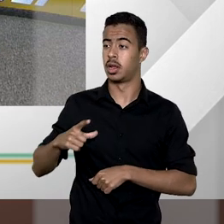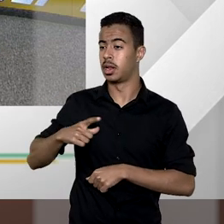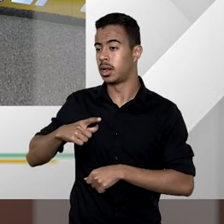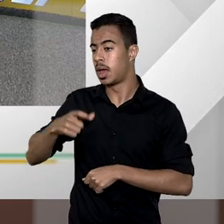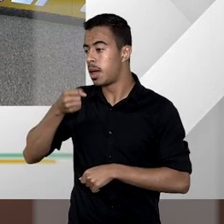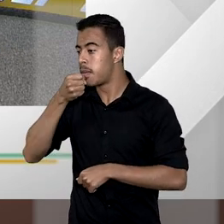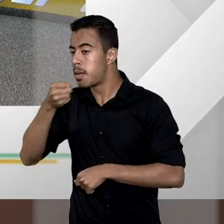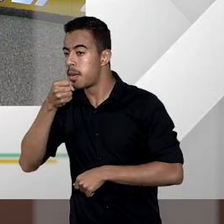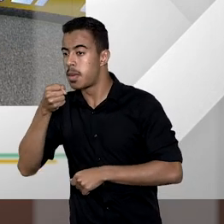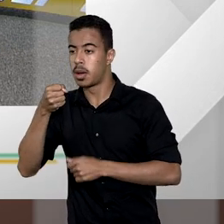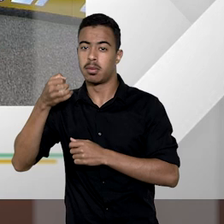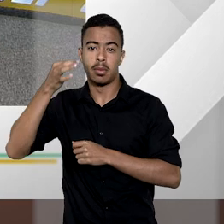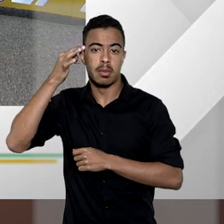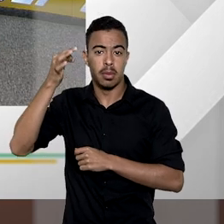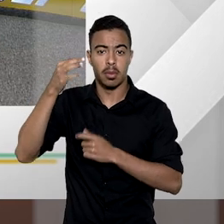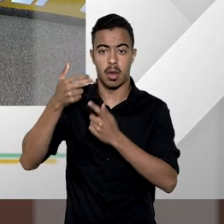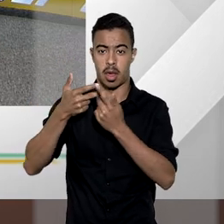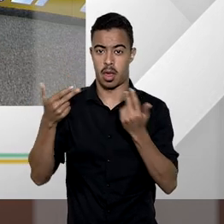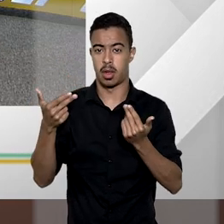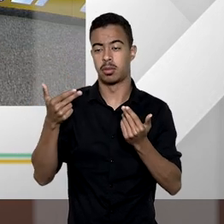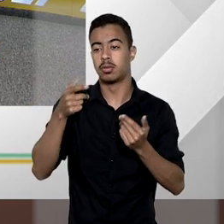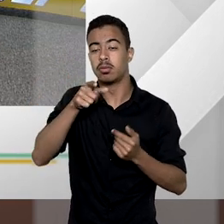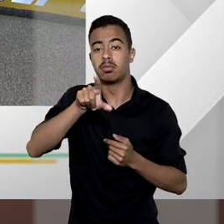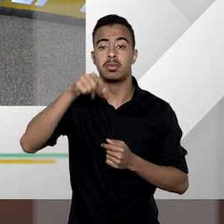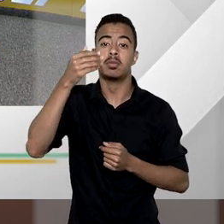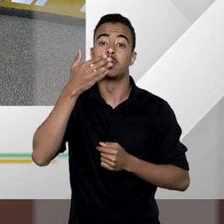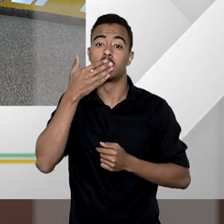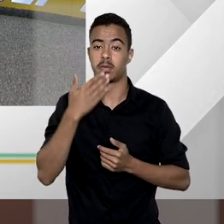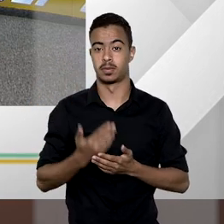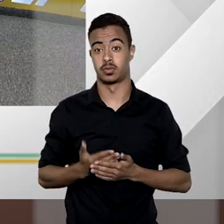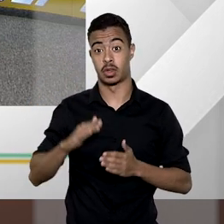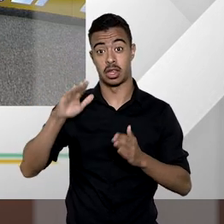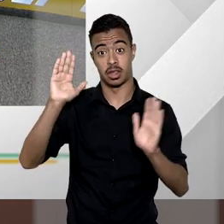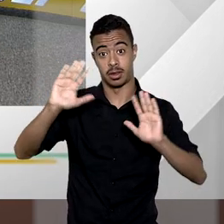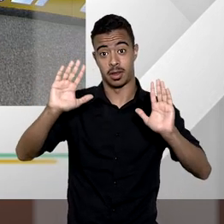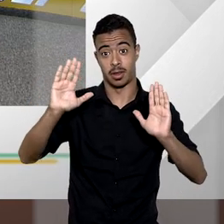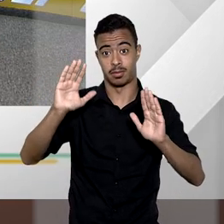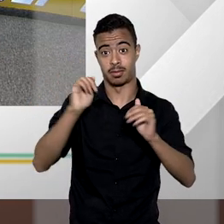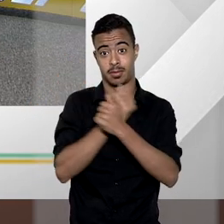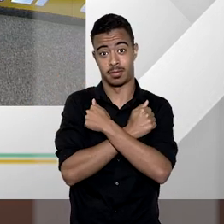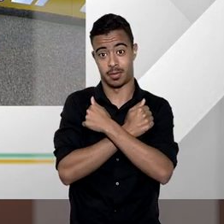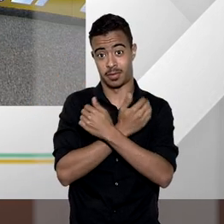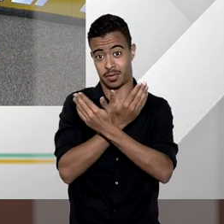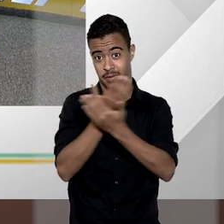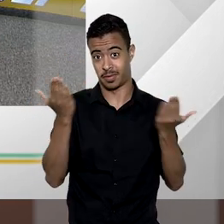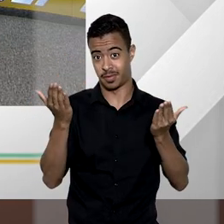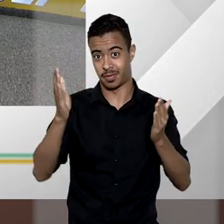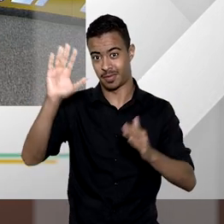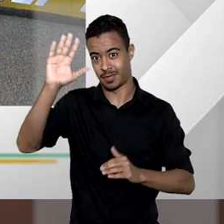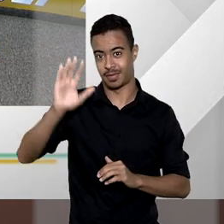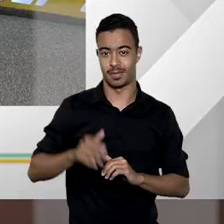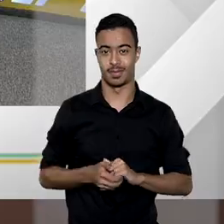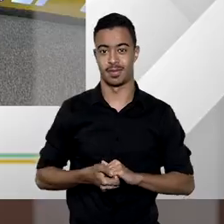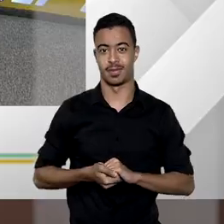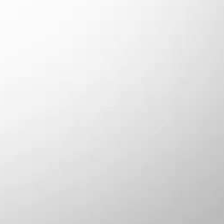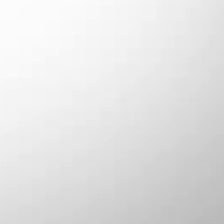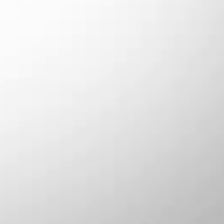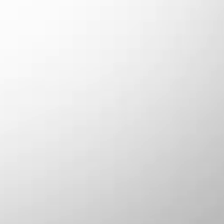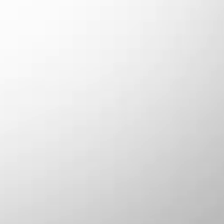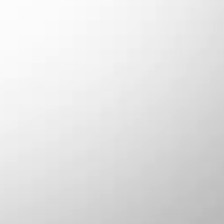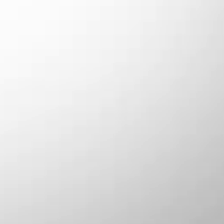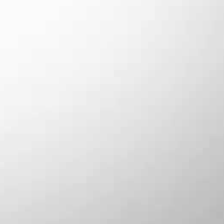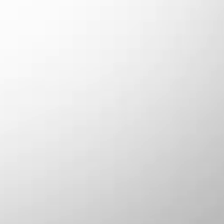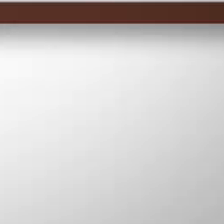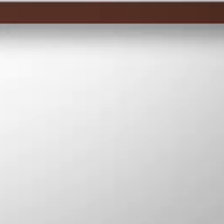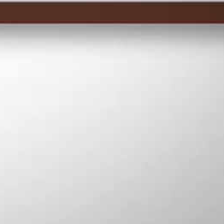plataformas de streaming de áudio de sua preferência é isso pessoal até a próxima tchau tchau a gente se encontra em e